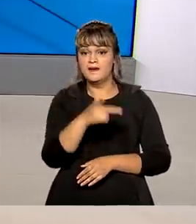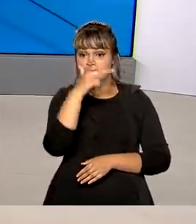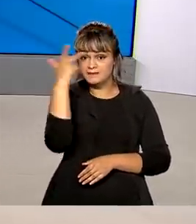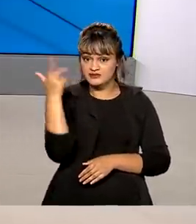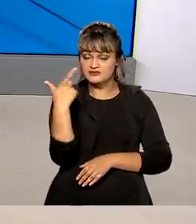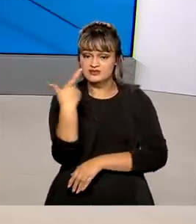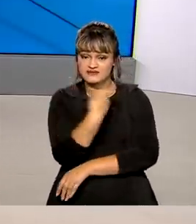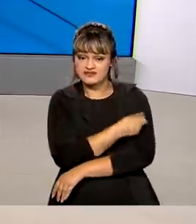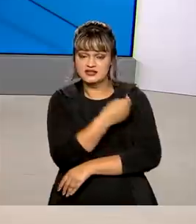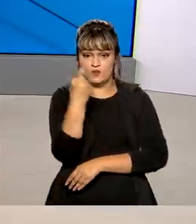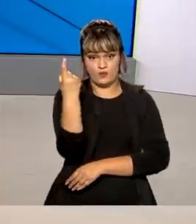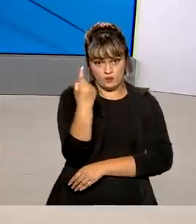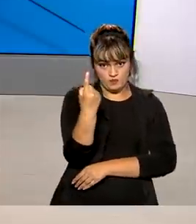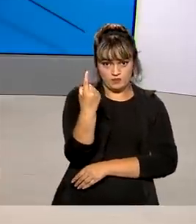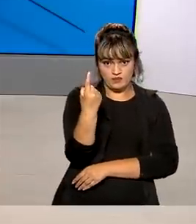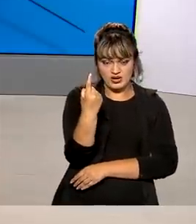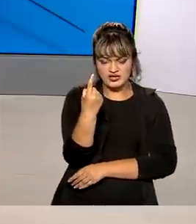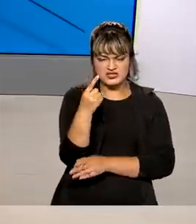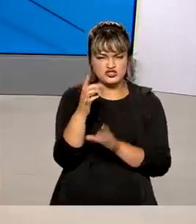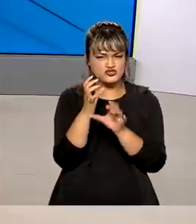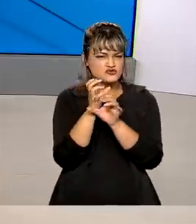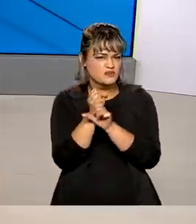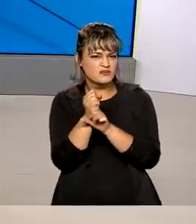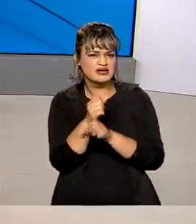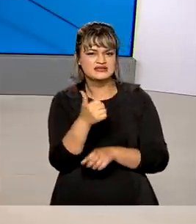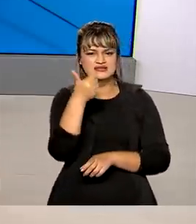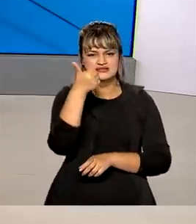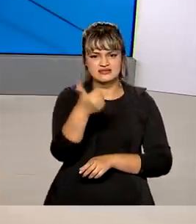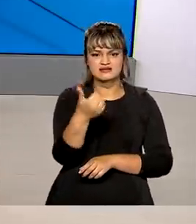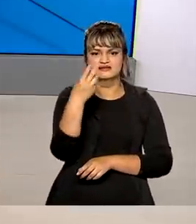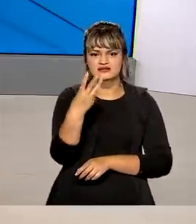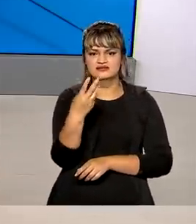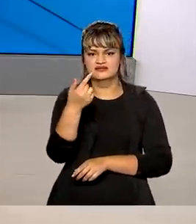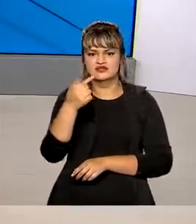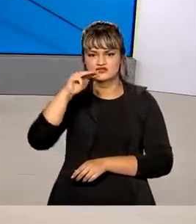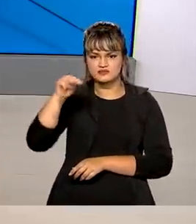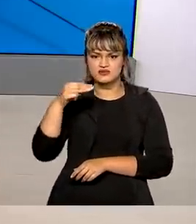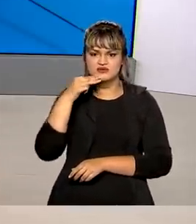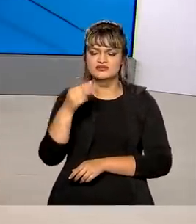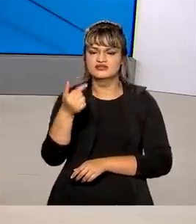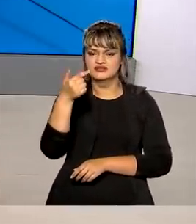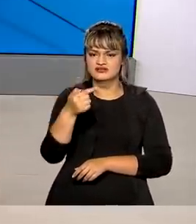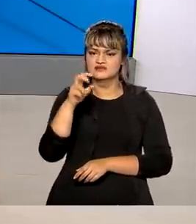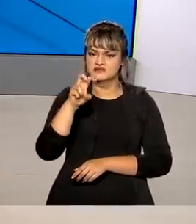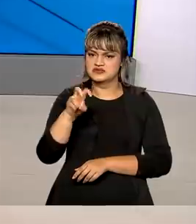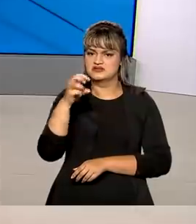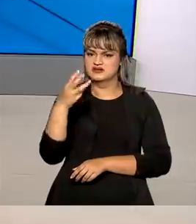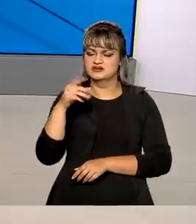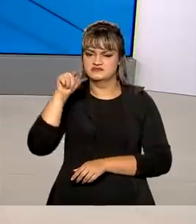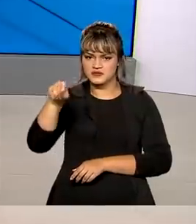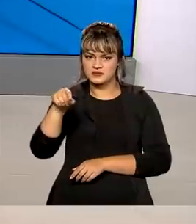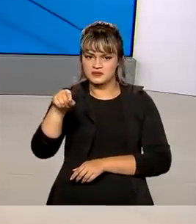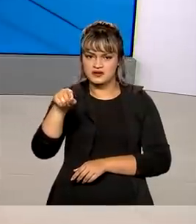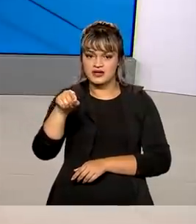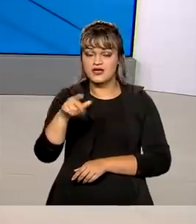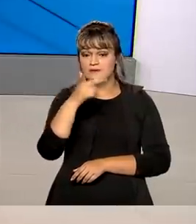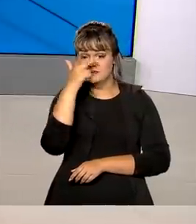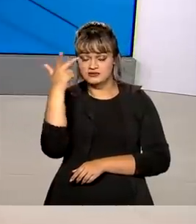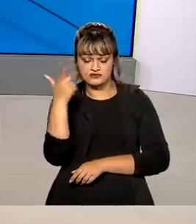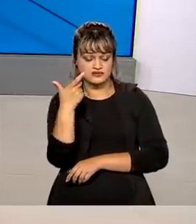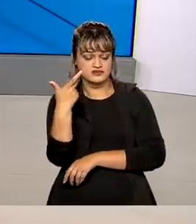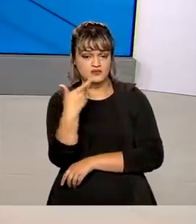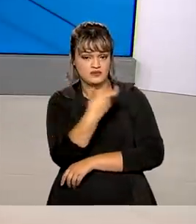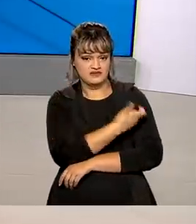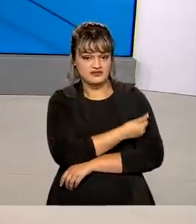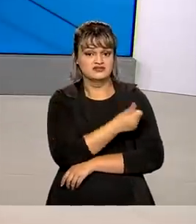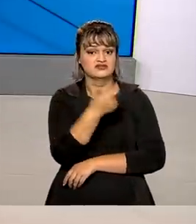pessoas que tomaram a primeira dose ultrapassam aí 137 milhões 753 mil. E o número de